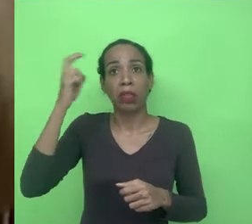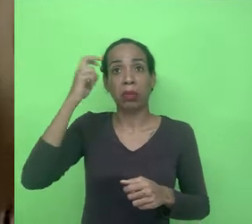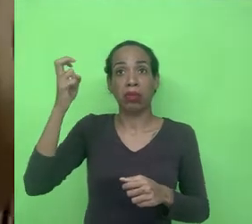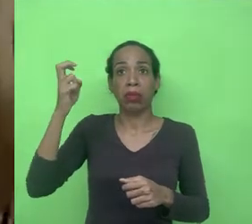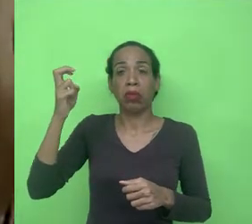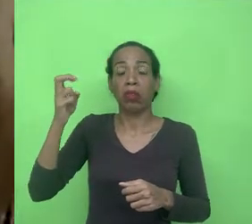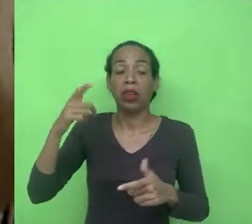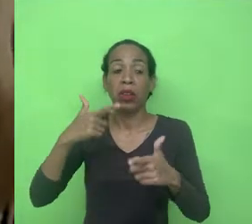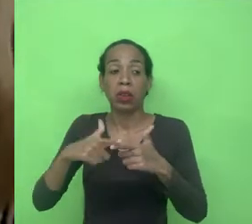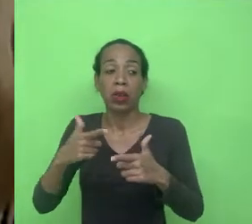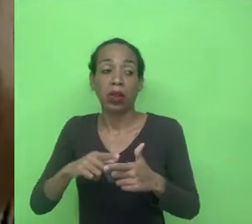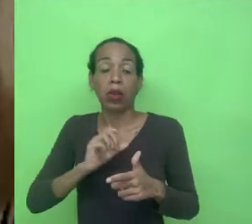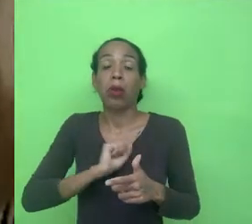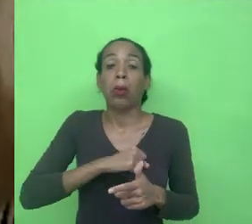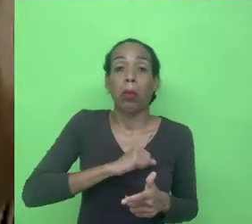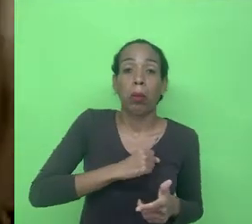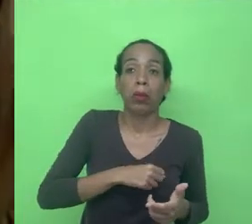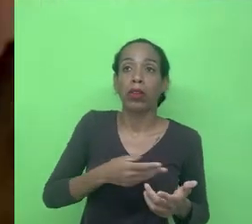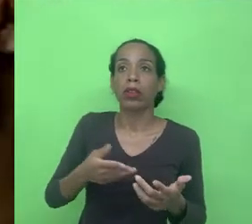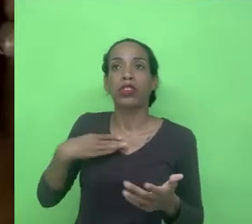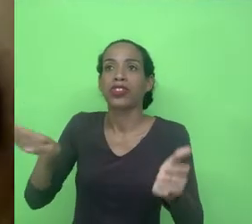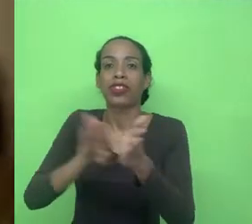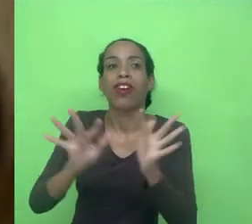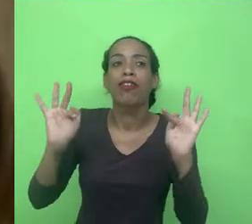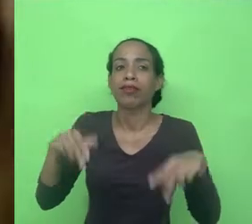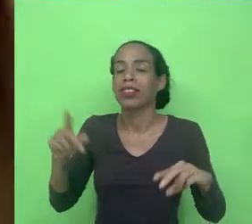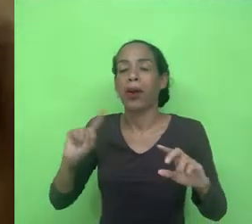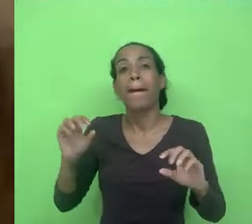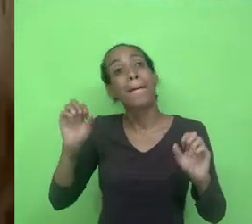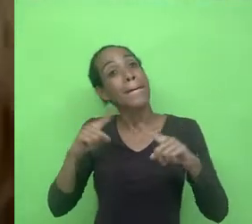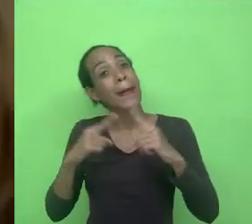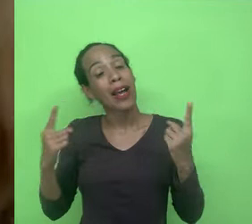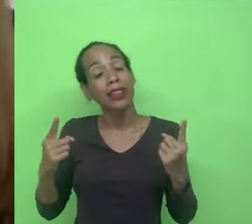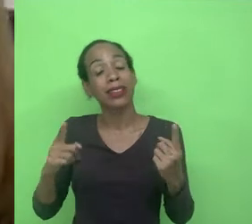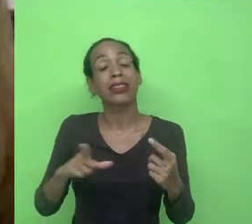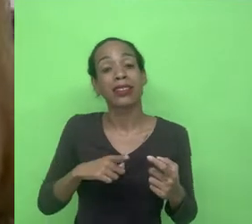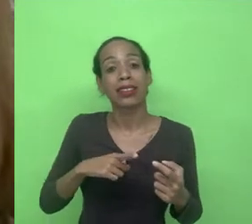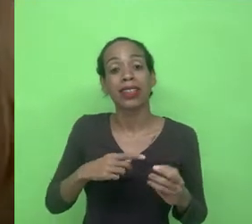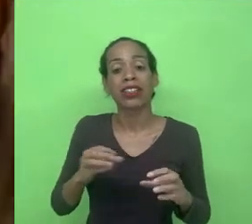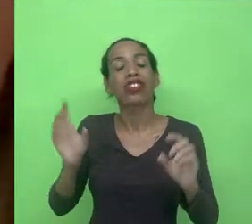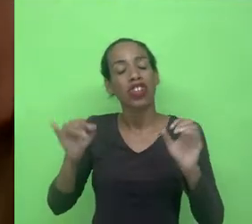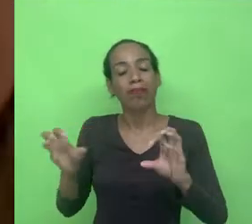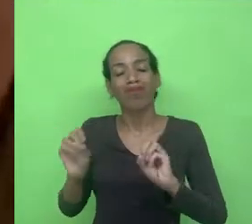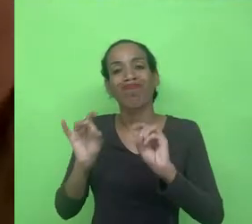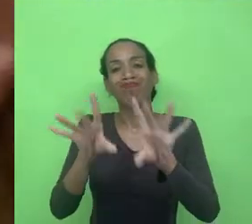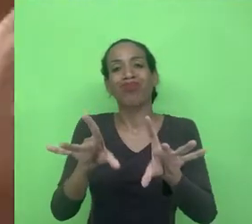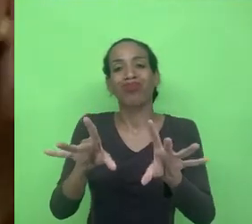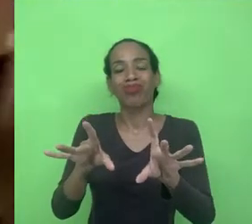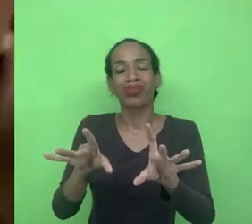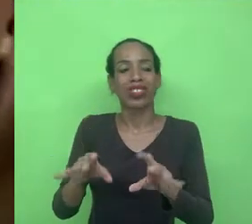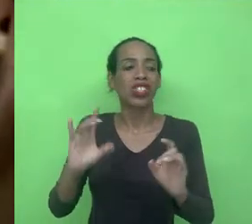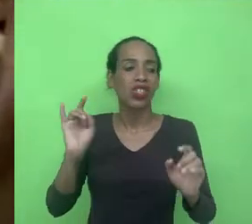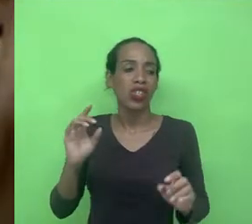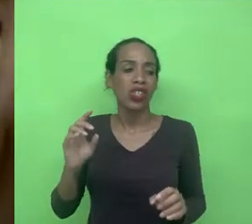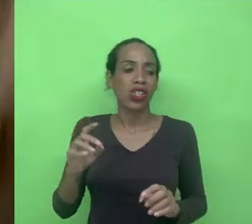não cheguei a conclusão nenhuma nesse particular mas é algo que está posto então assim só para deixar até para quem